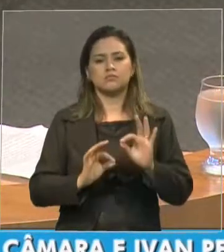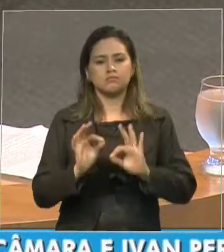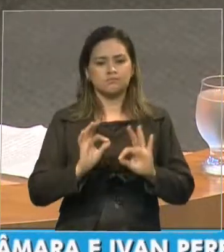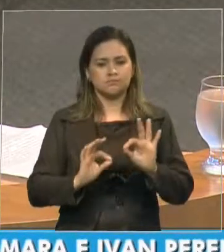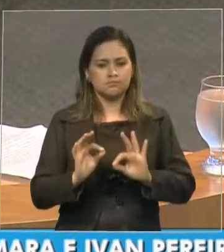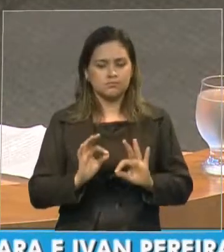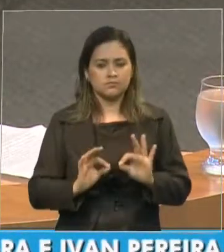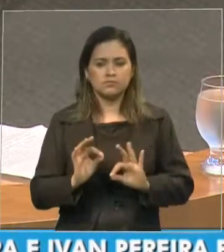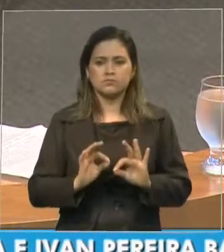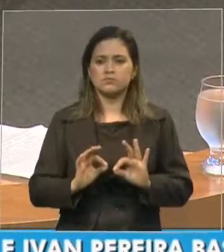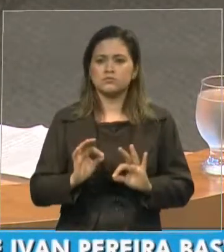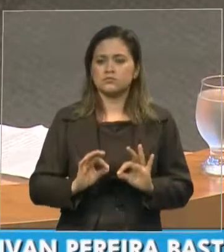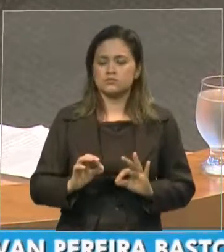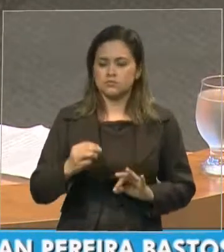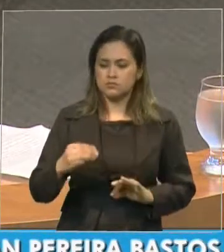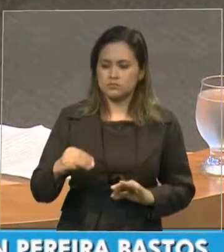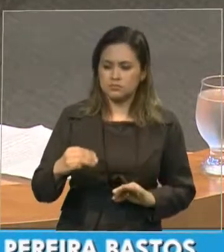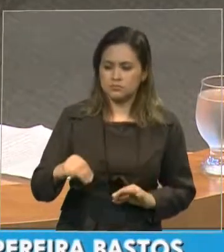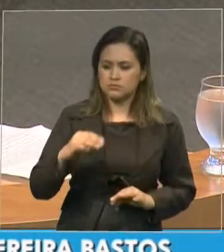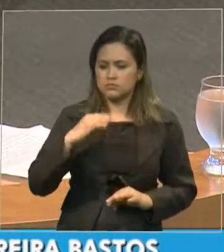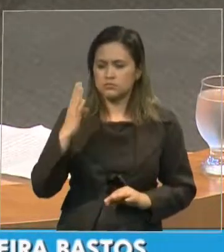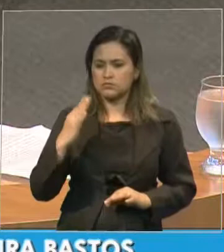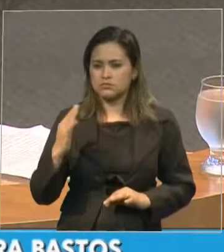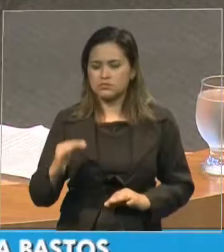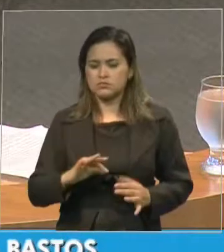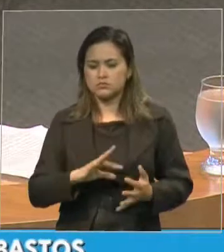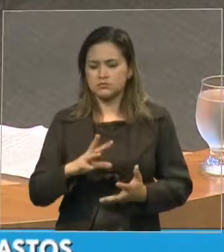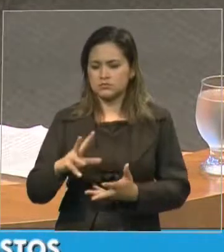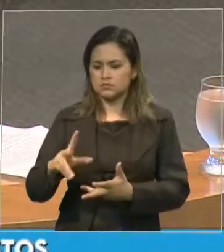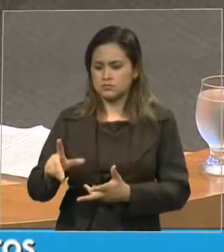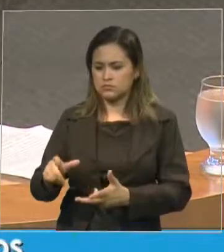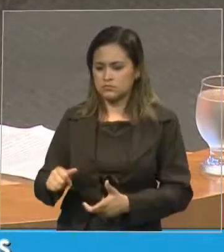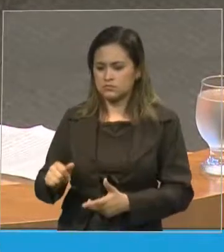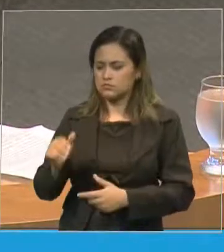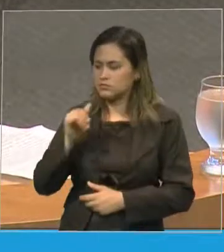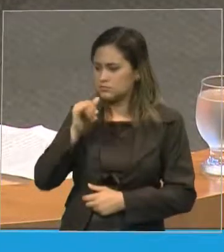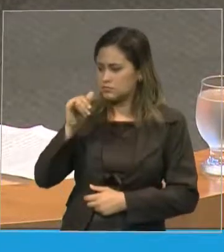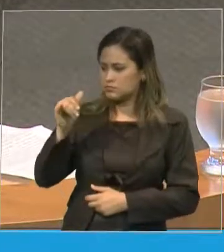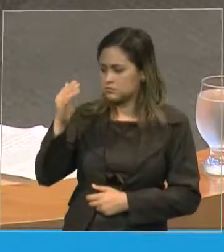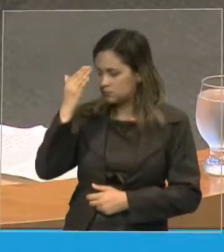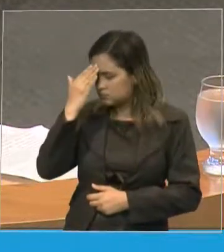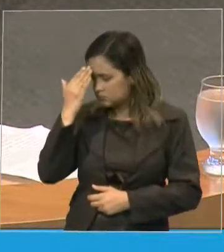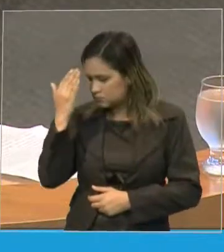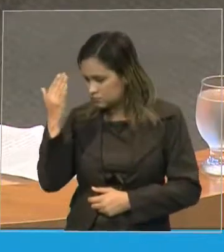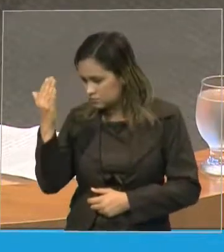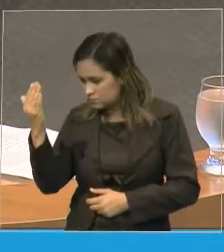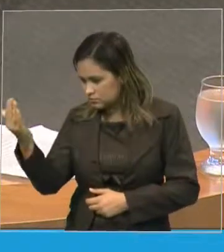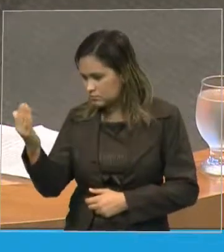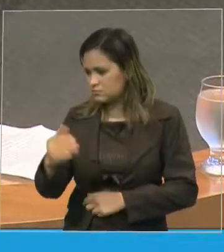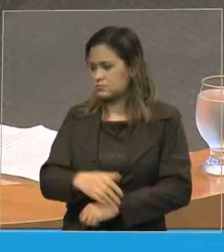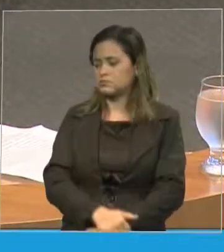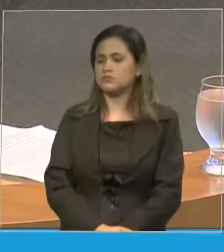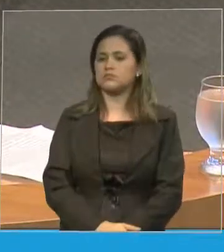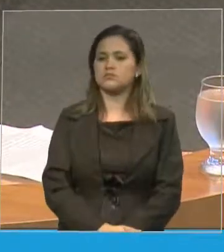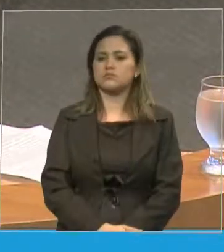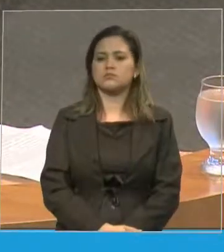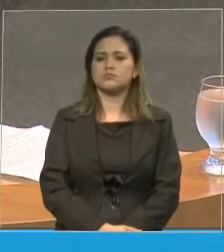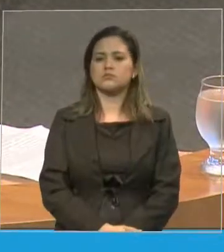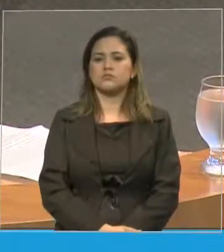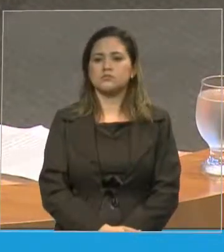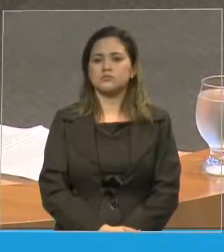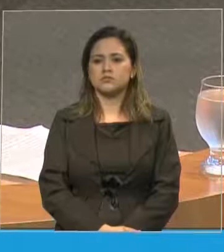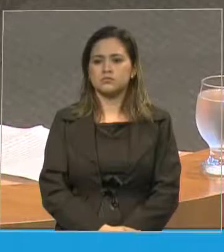Brasil e no mundo e dizer a vossa excelência, muito obrigado. e em seu nome